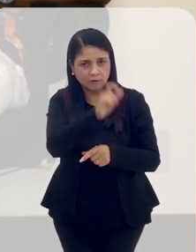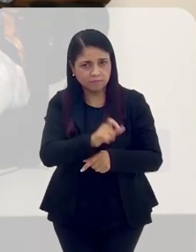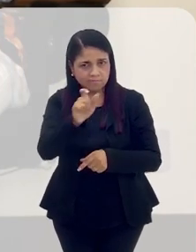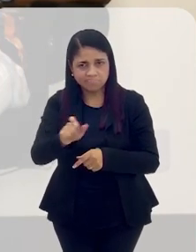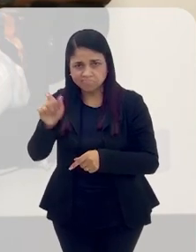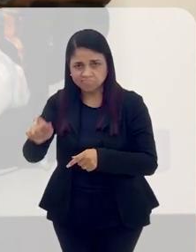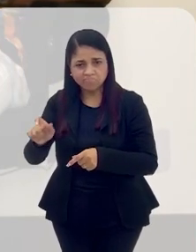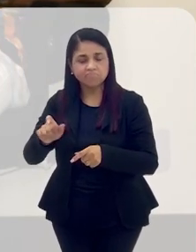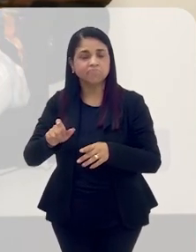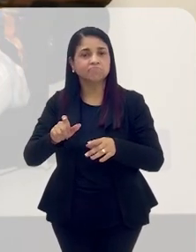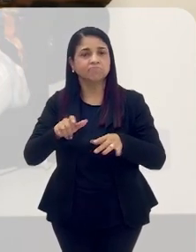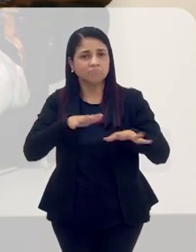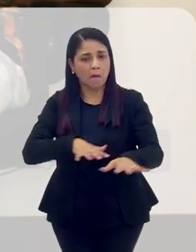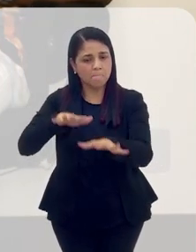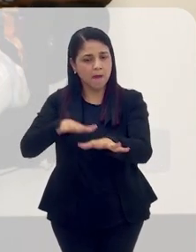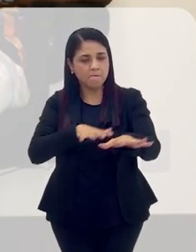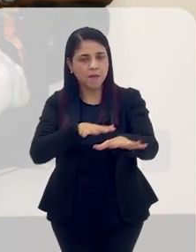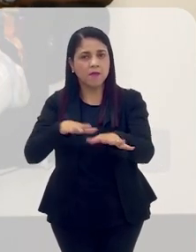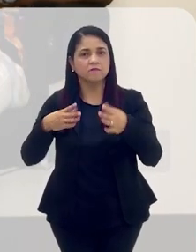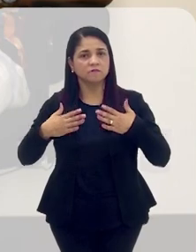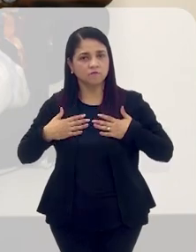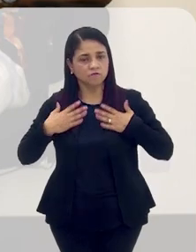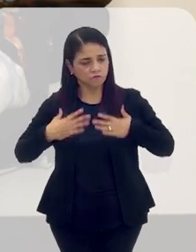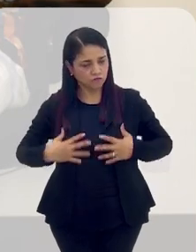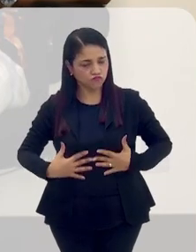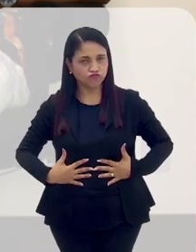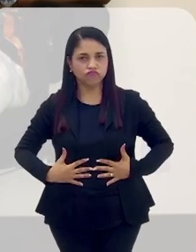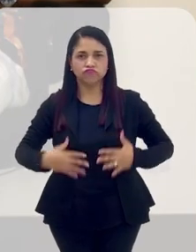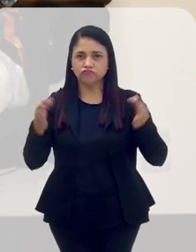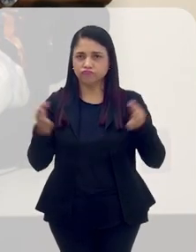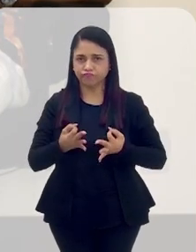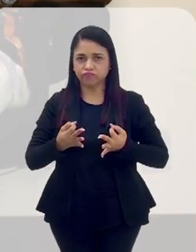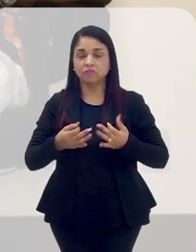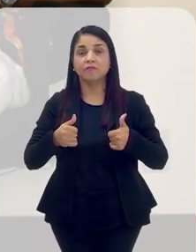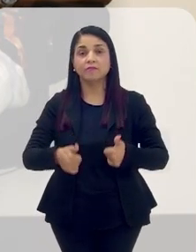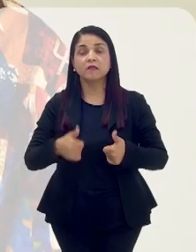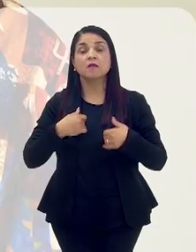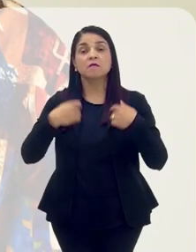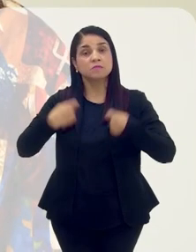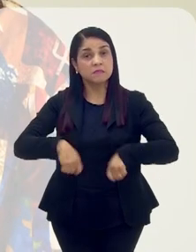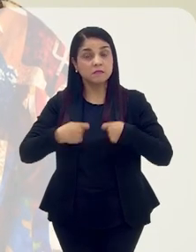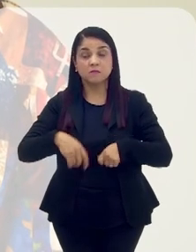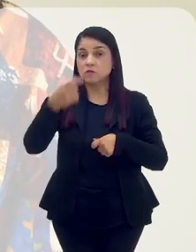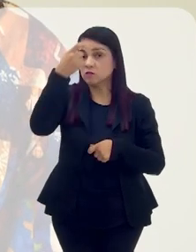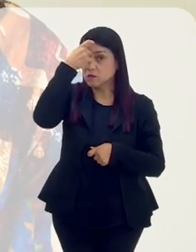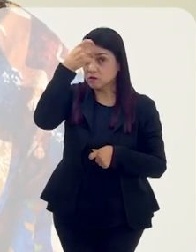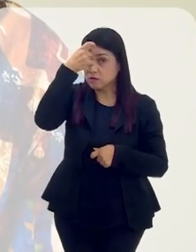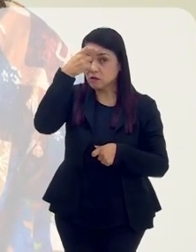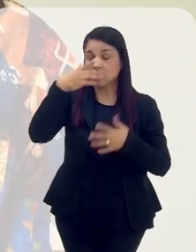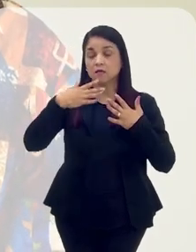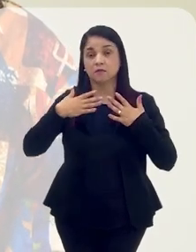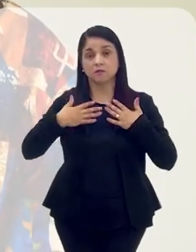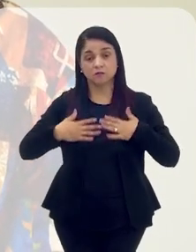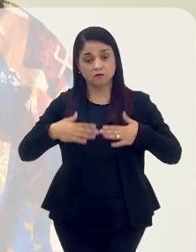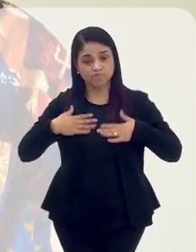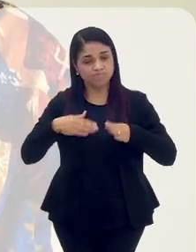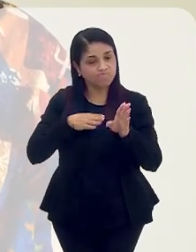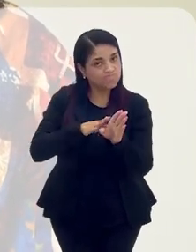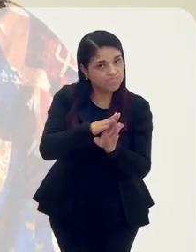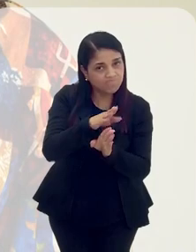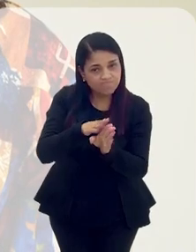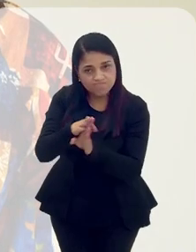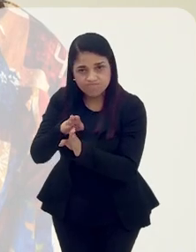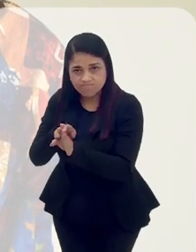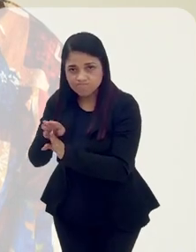vestidas. Então, eu acho que nós precisamos conscientizar, mas de uma forma tranquila,